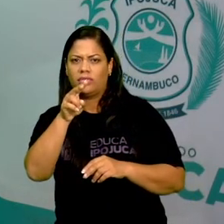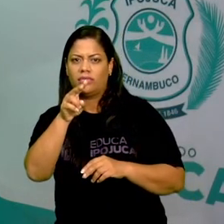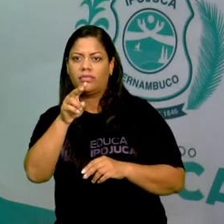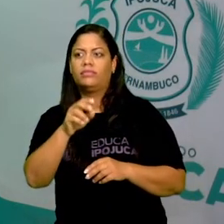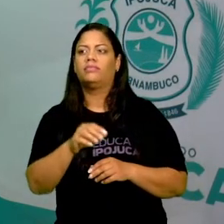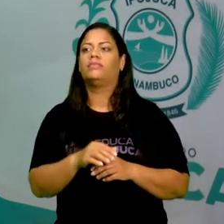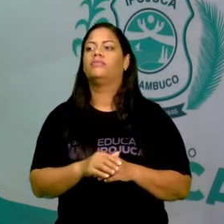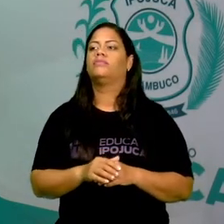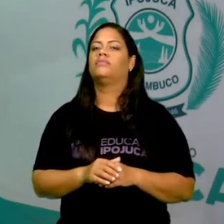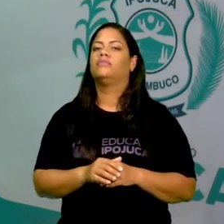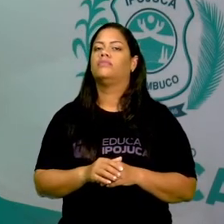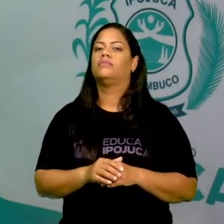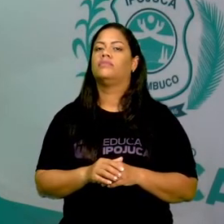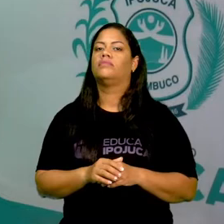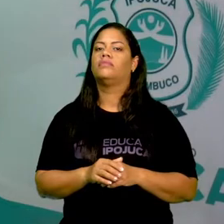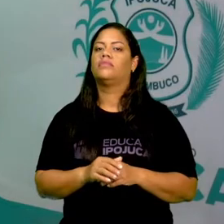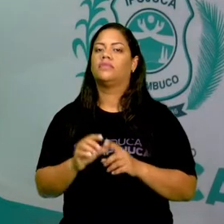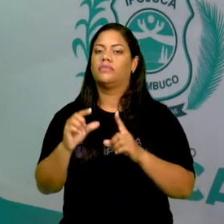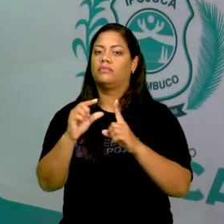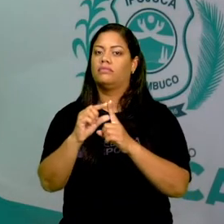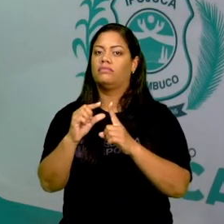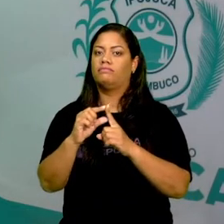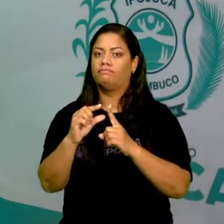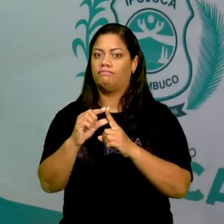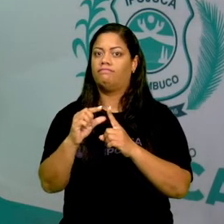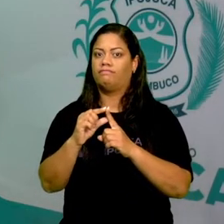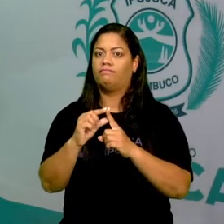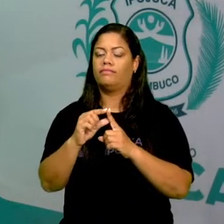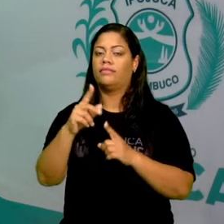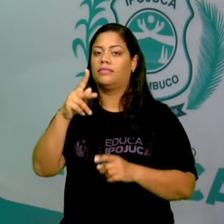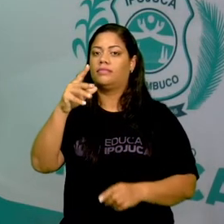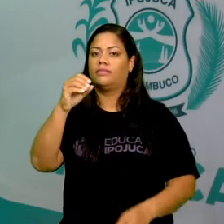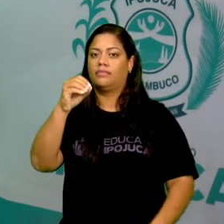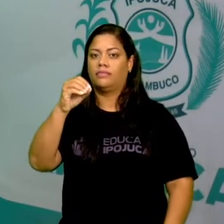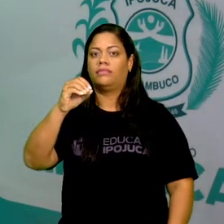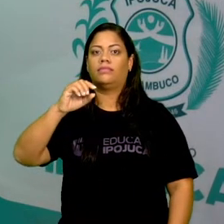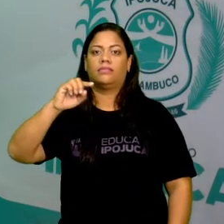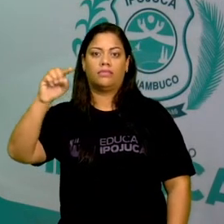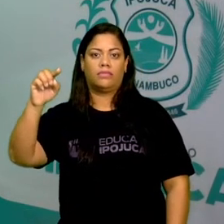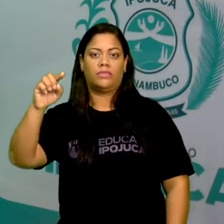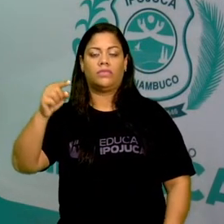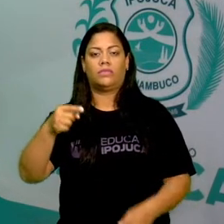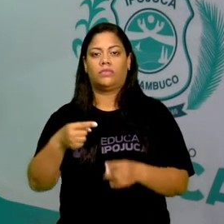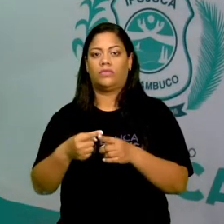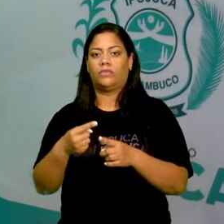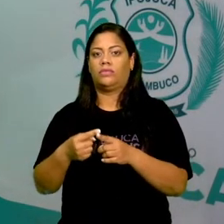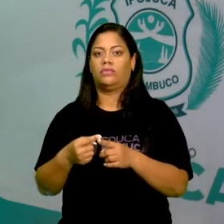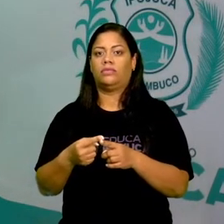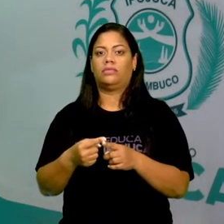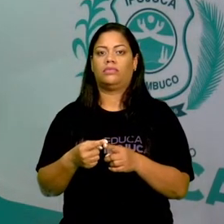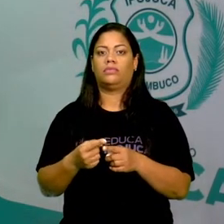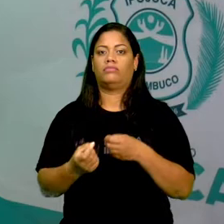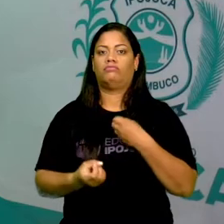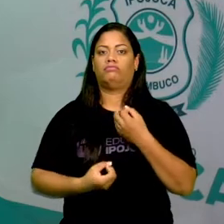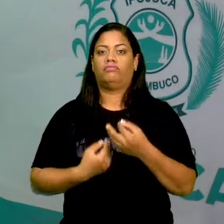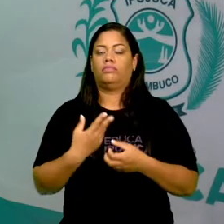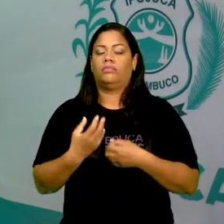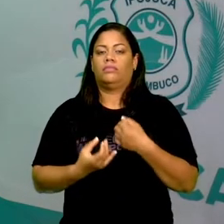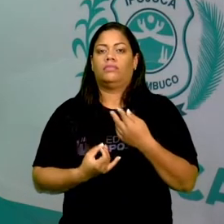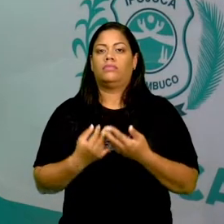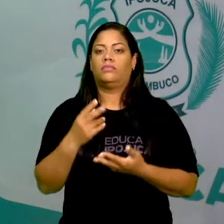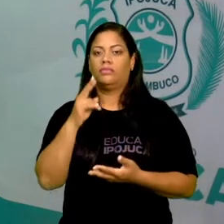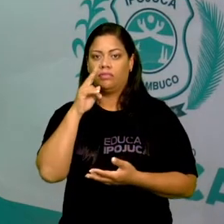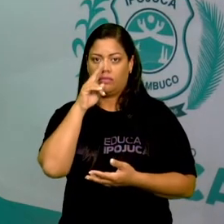Se é mais forte, então a sílaba tônica é o pó. Por quê? Porque ele está sendo pronunciado com